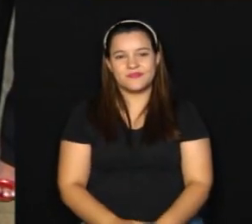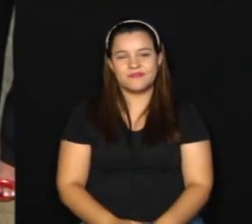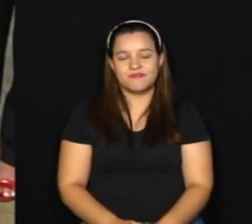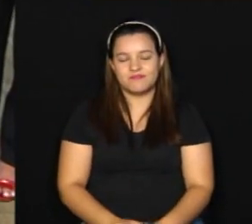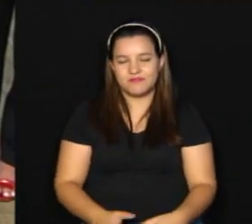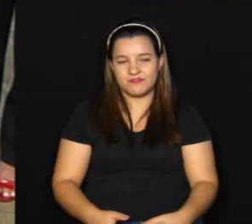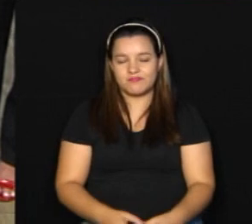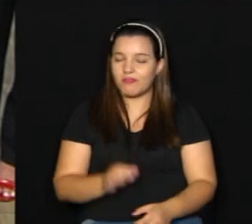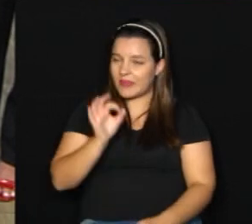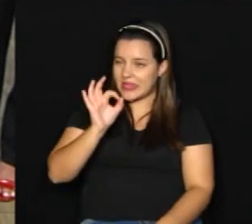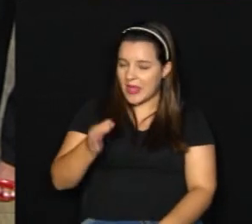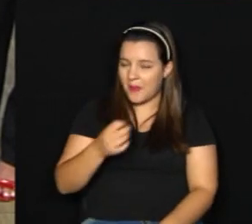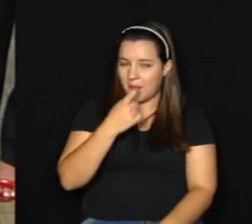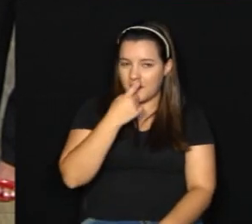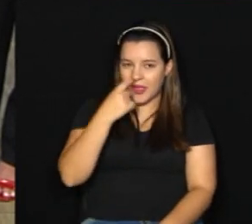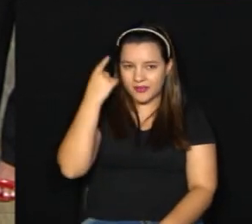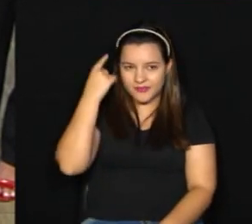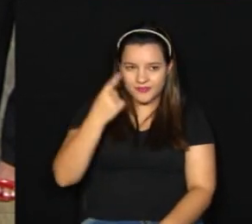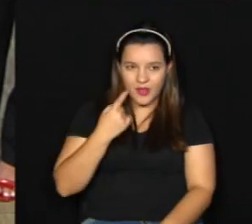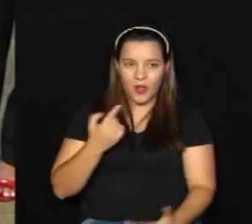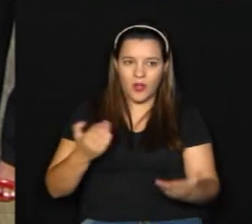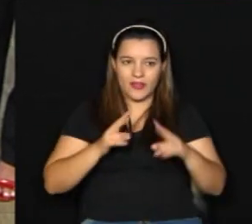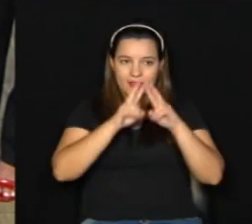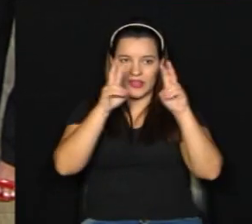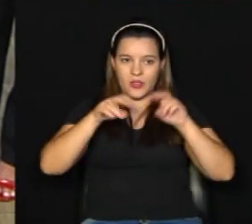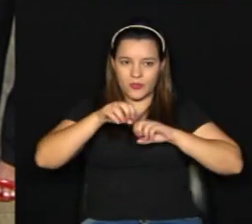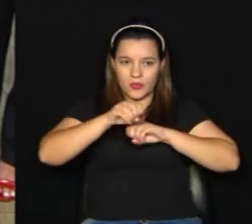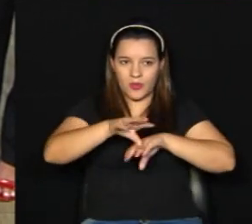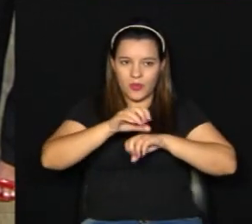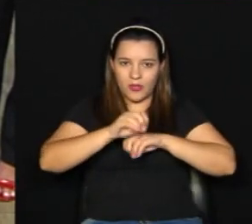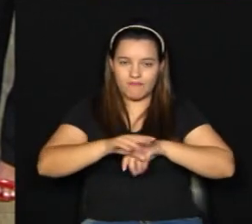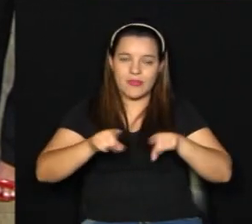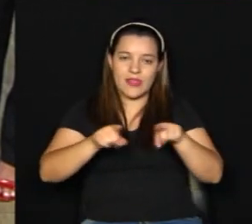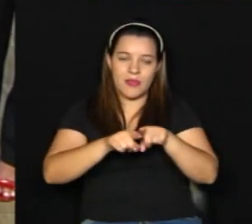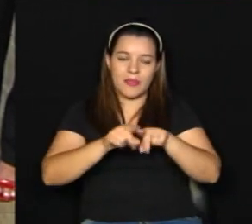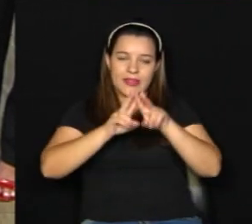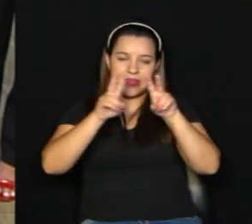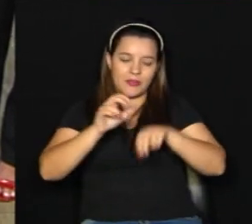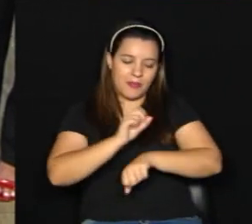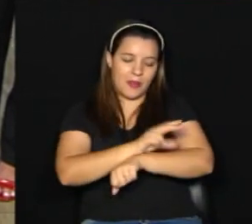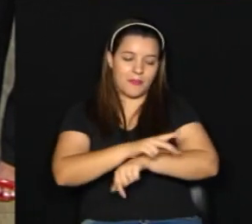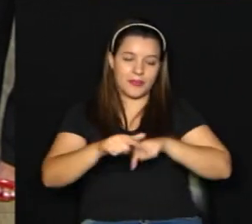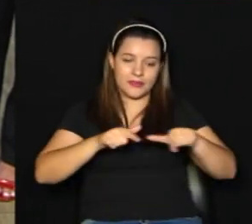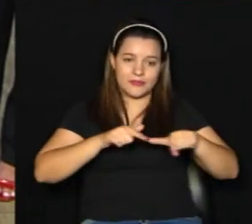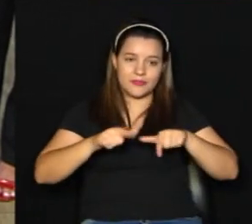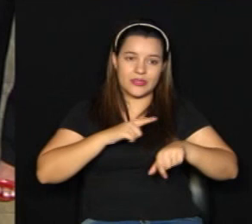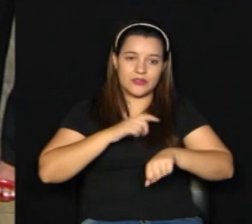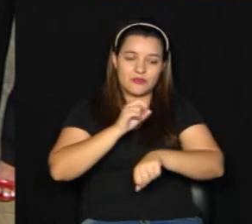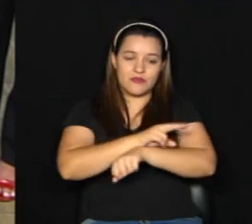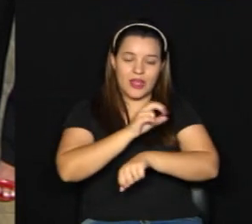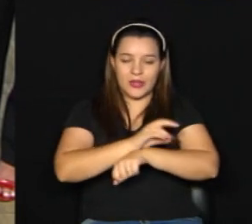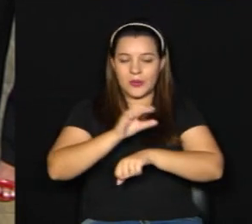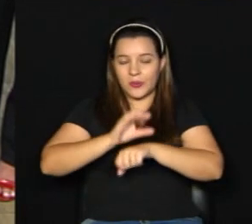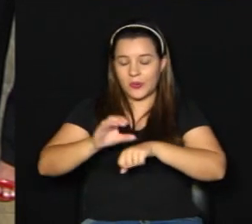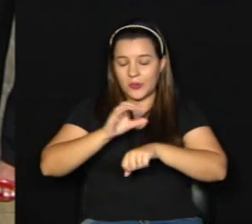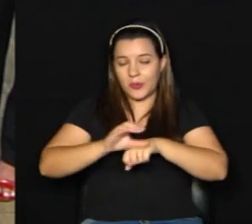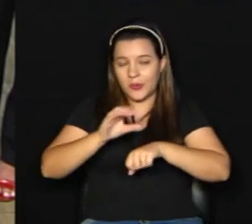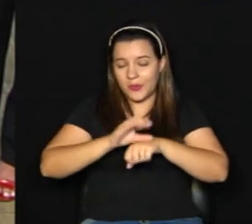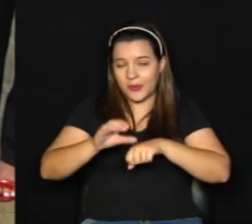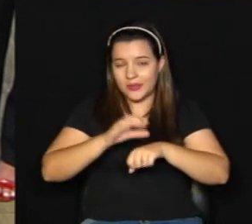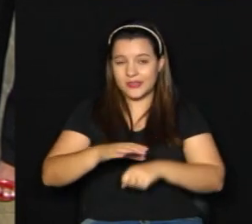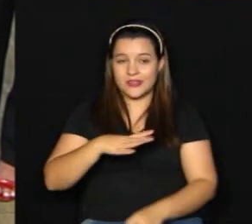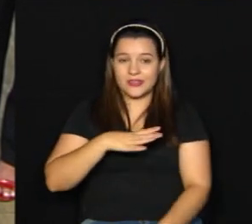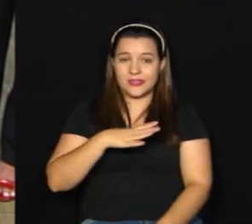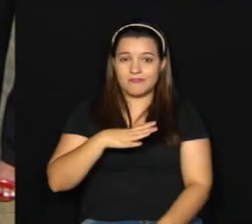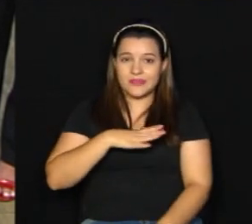Minabriel. Vamos falar um pouquinho agora sobre educação, mas emprego também, porque nós temos vagas de cursos disponíveis na